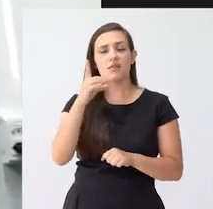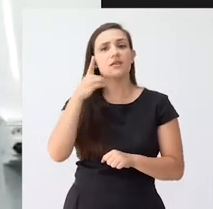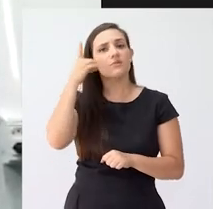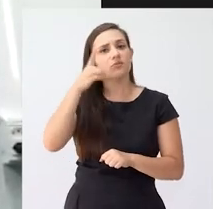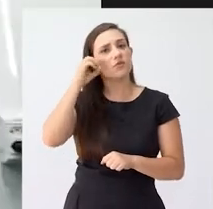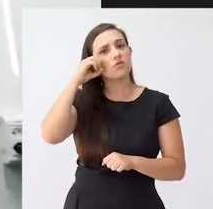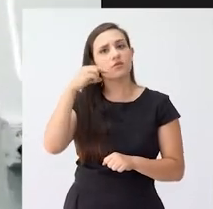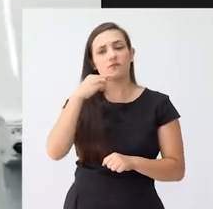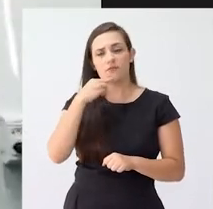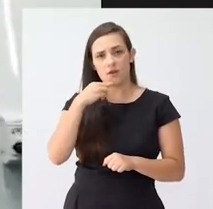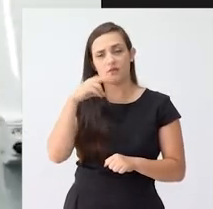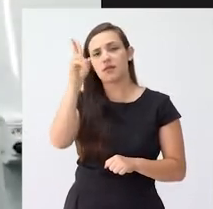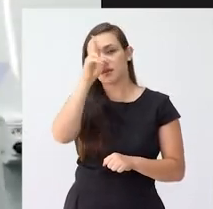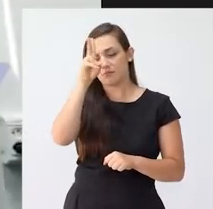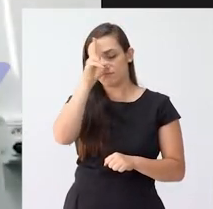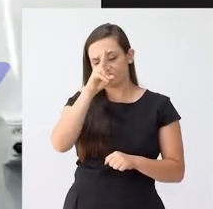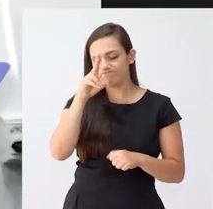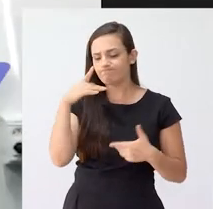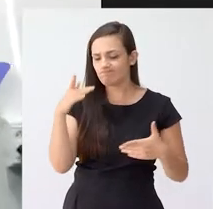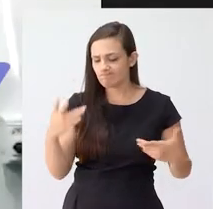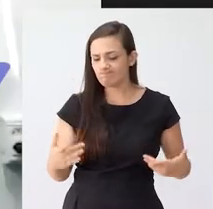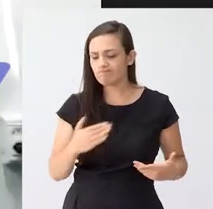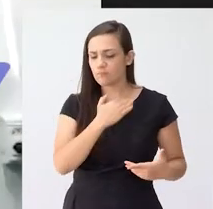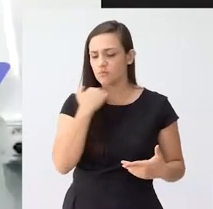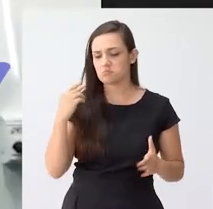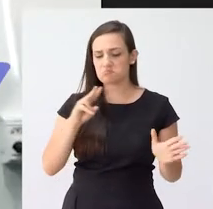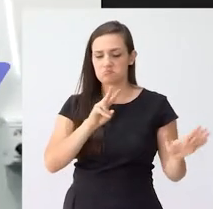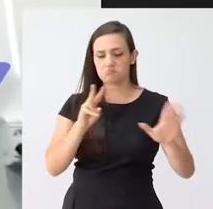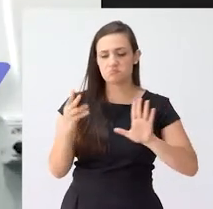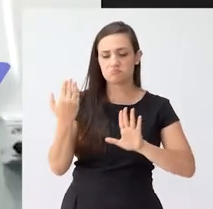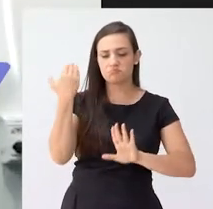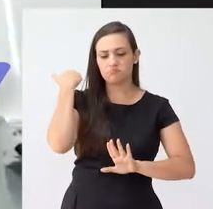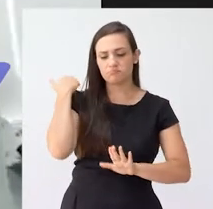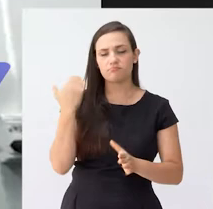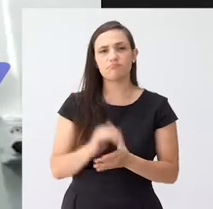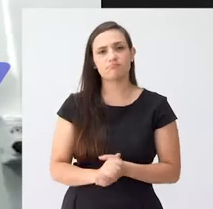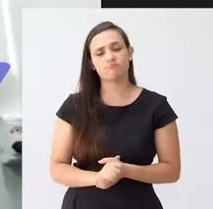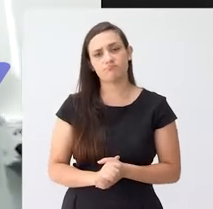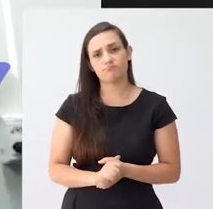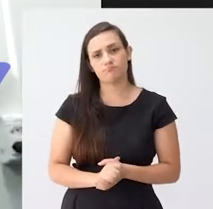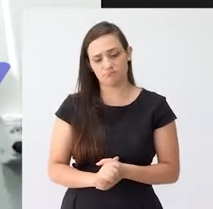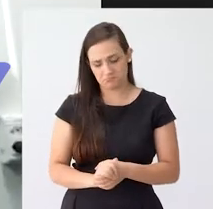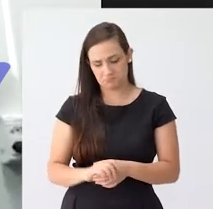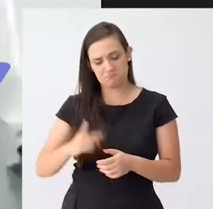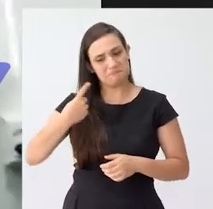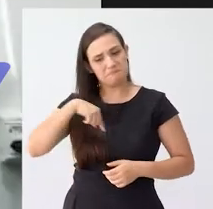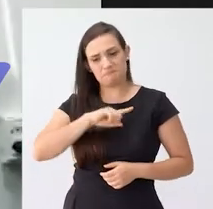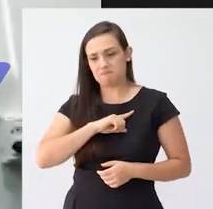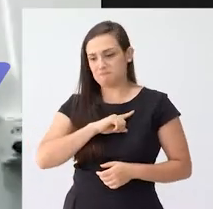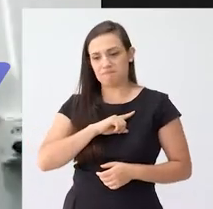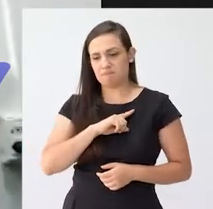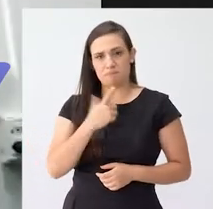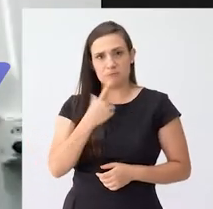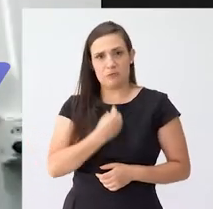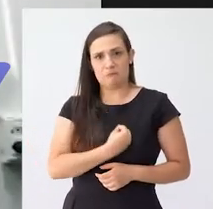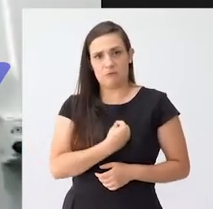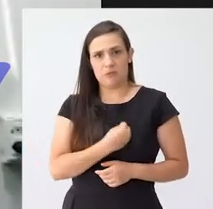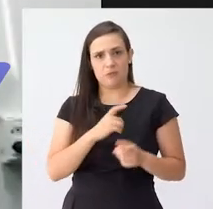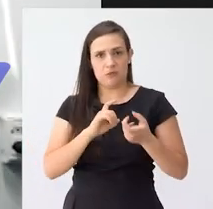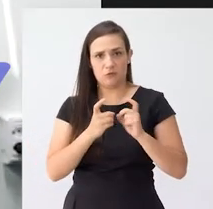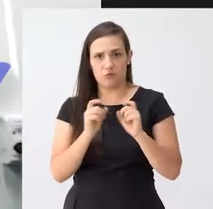à memória do nosso colega deputado Onevan de Matos, que faleceu na semana passada. Nós